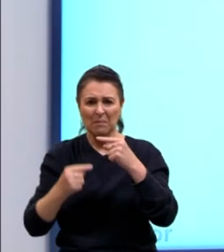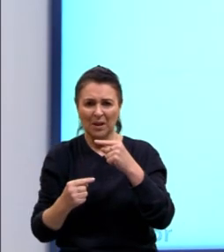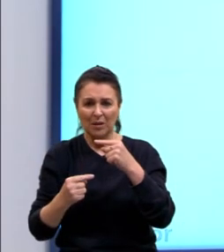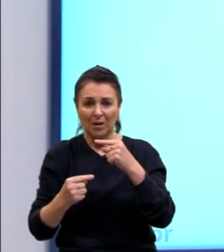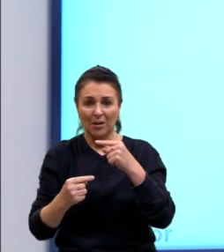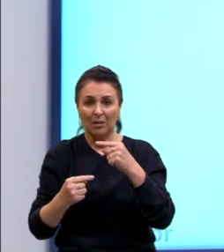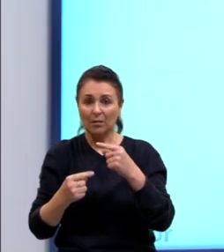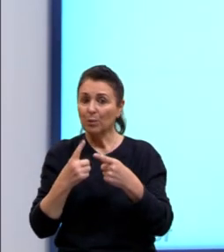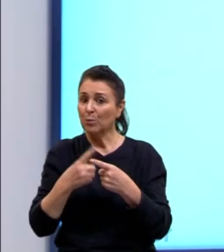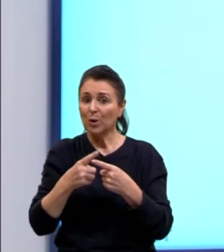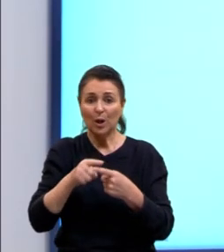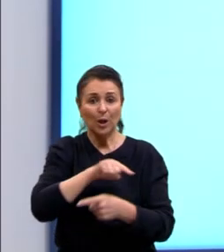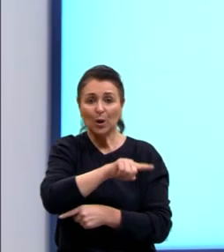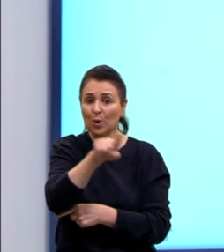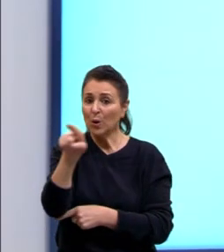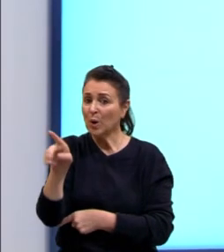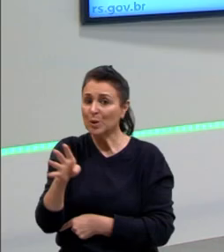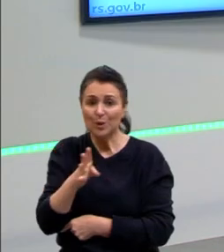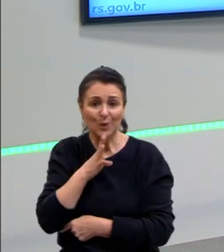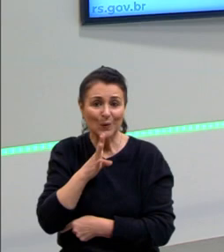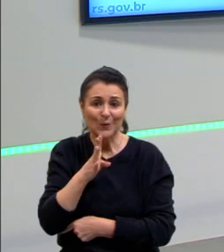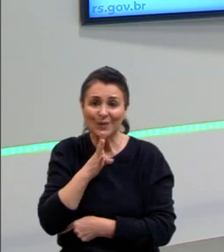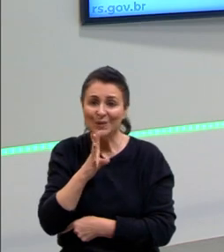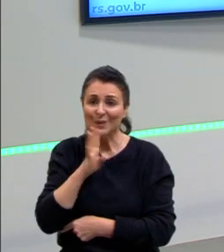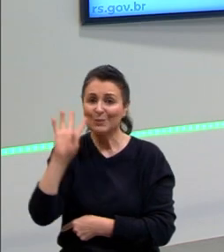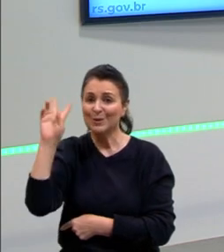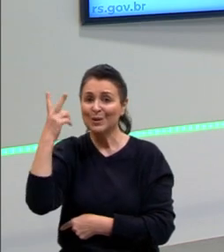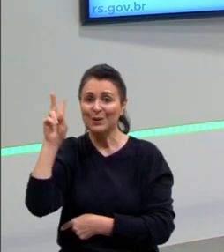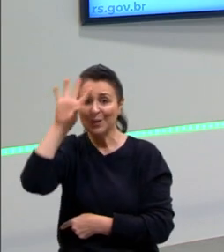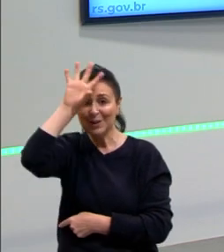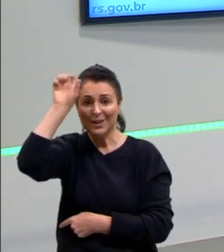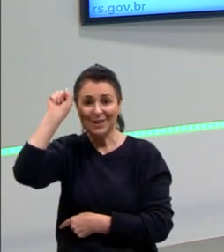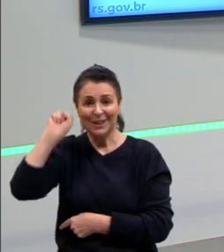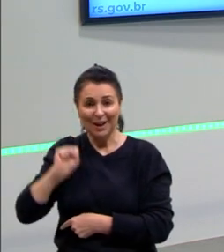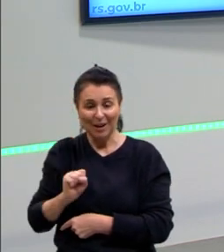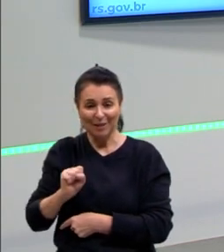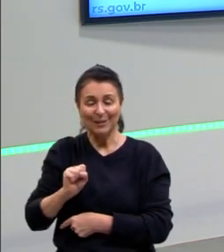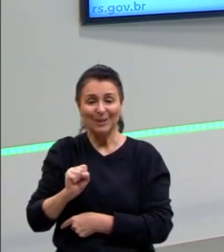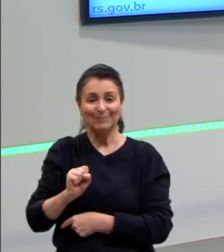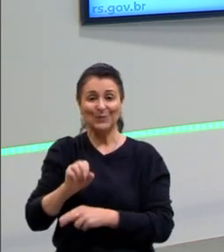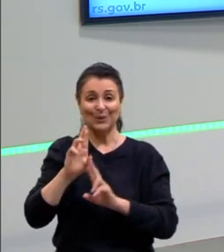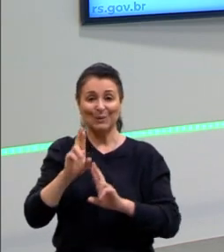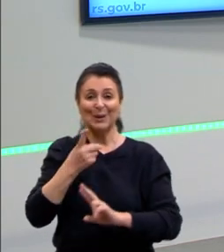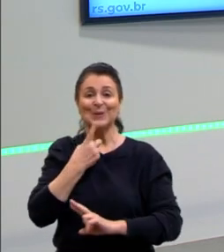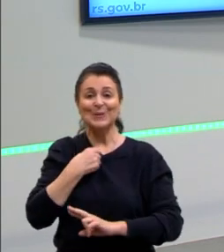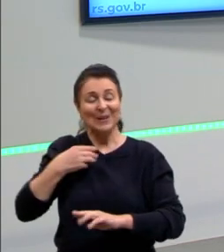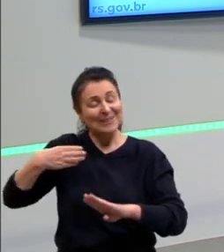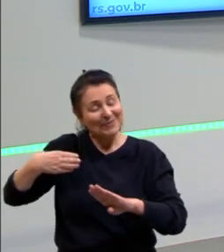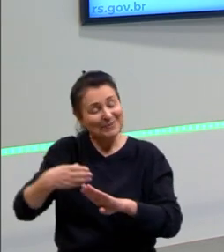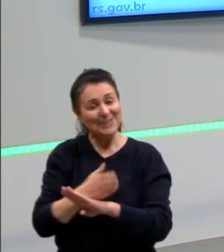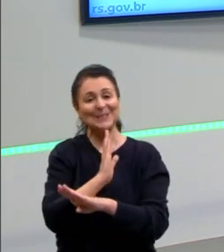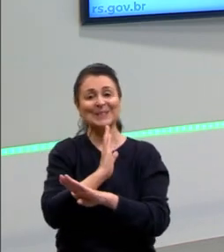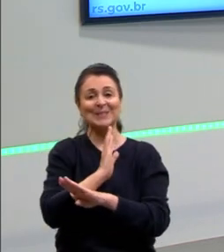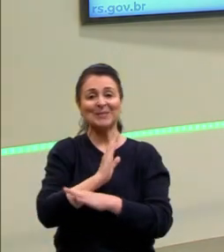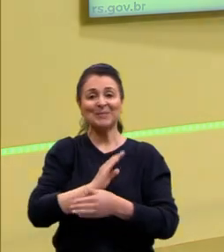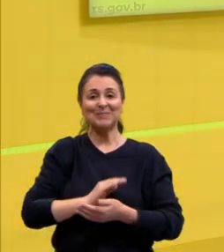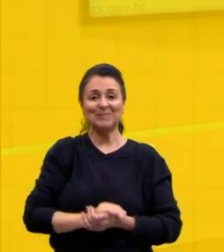desconhecemos a história da África. Valeu, pessoal. Espero que tenham gostado e partiu passar.